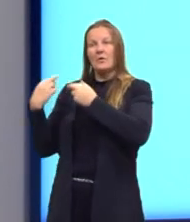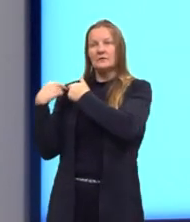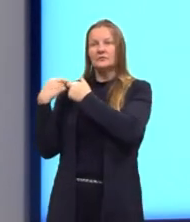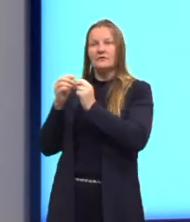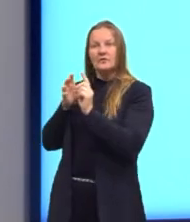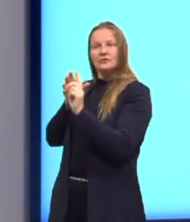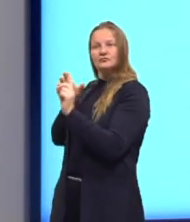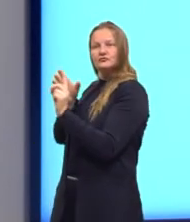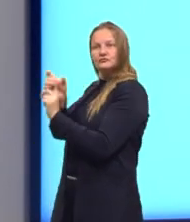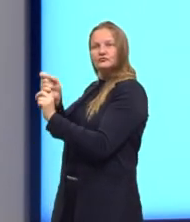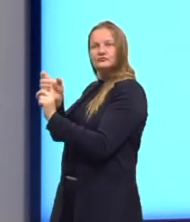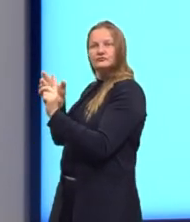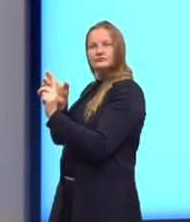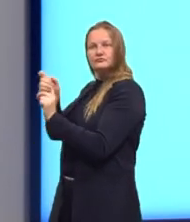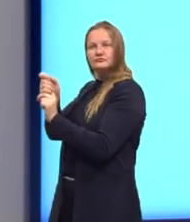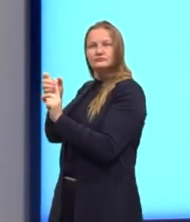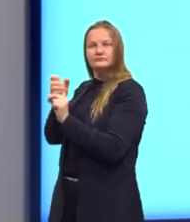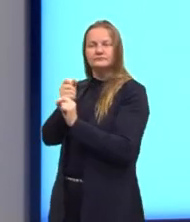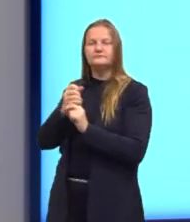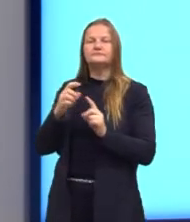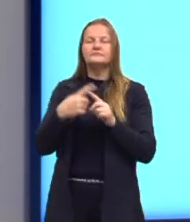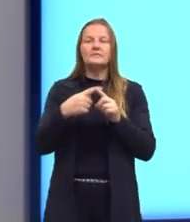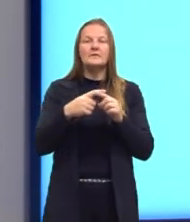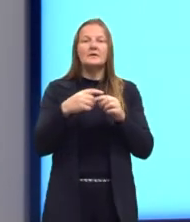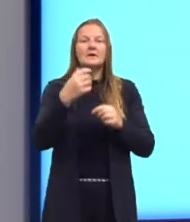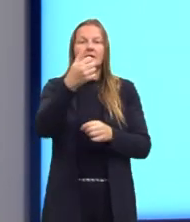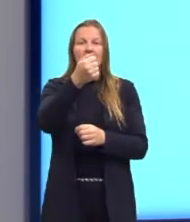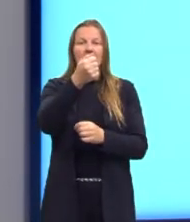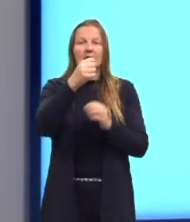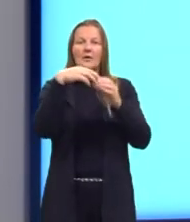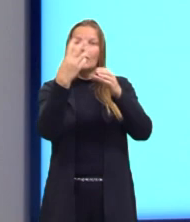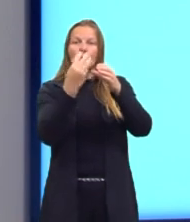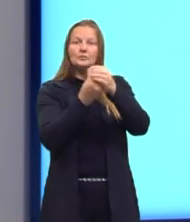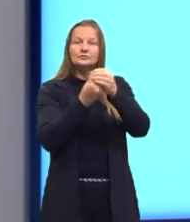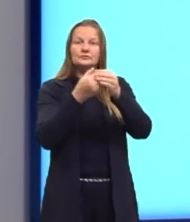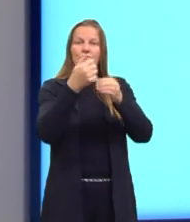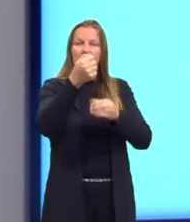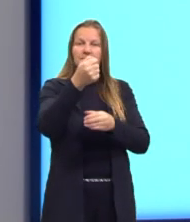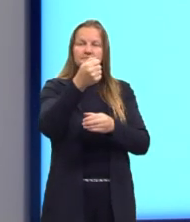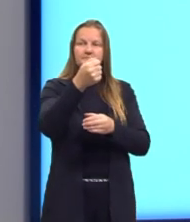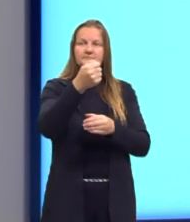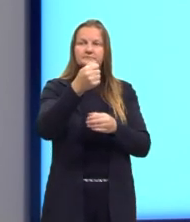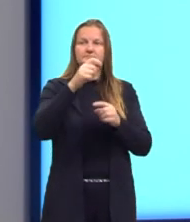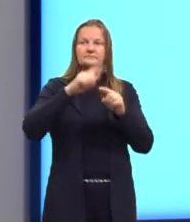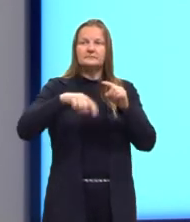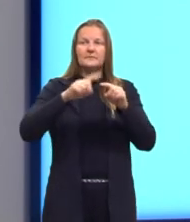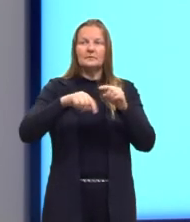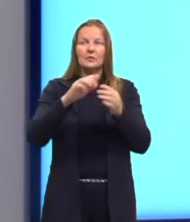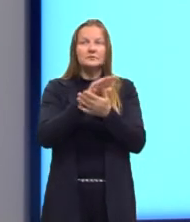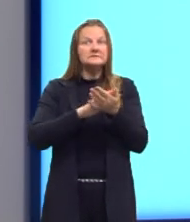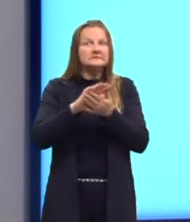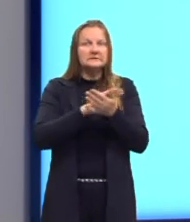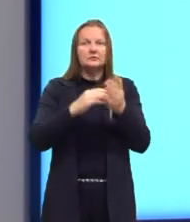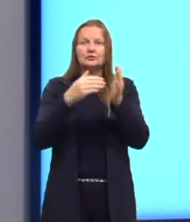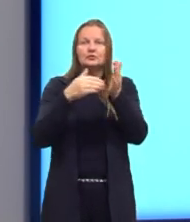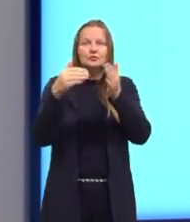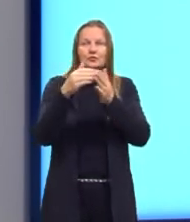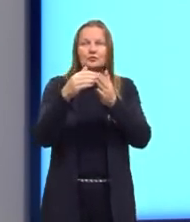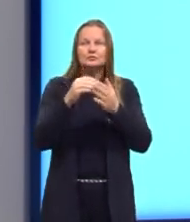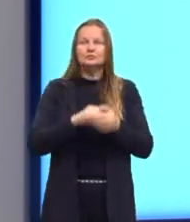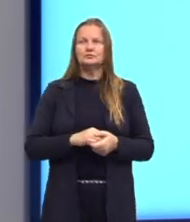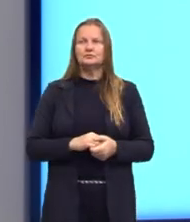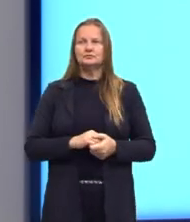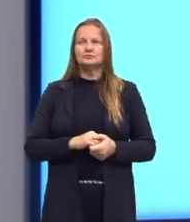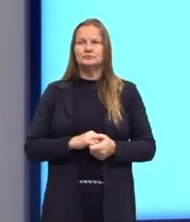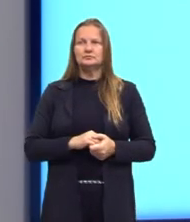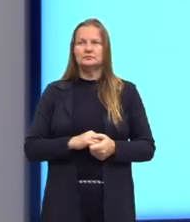ou ainda pode ser representado pelo próprio conjunto A, né? Já que não pode sobrar elemento no conjunto A, que